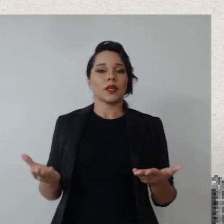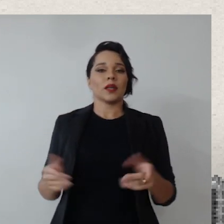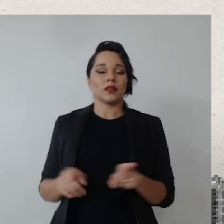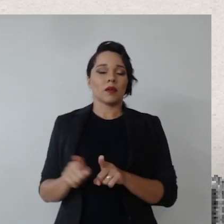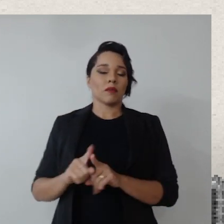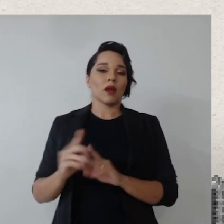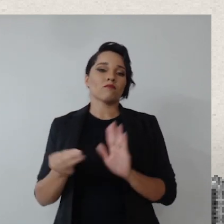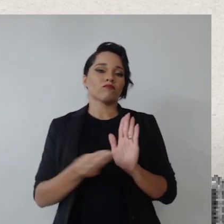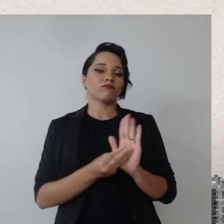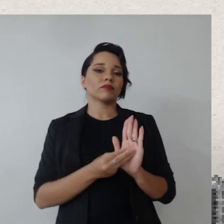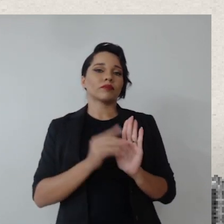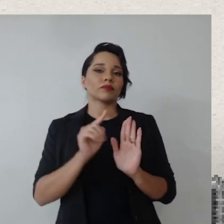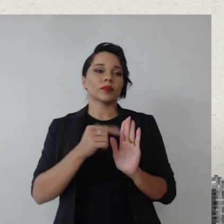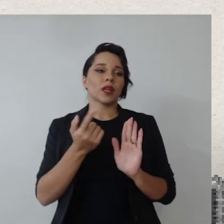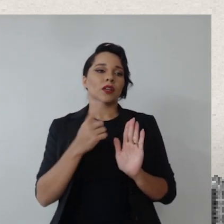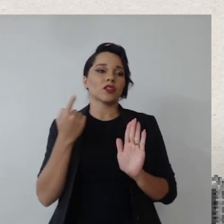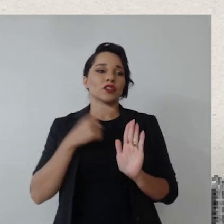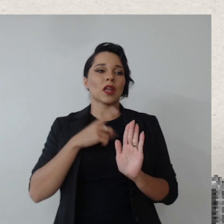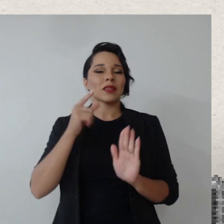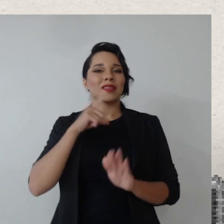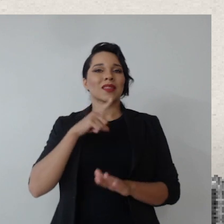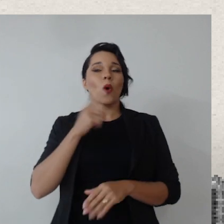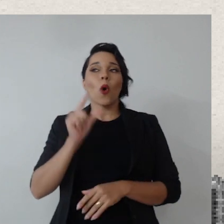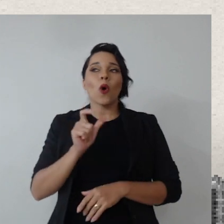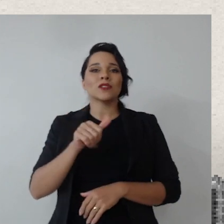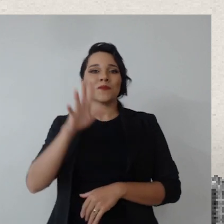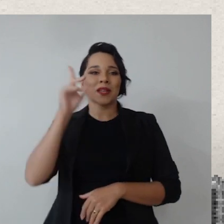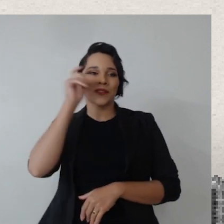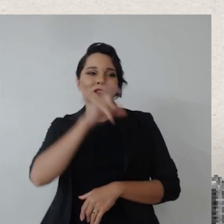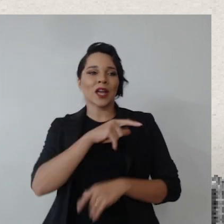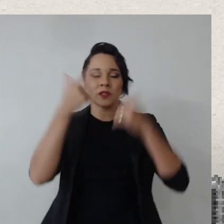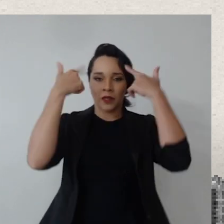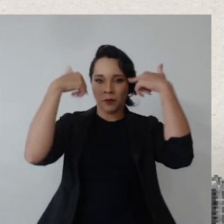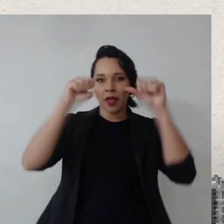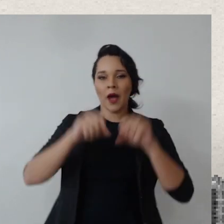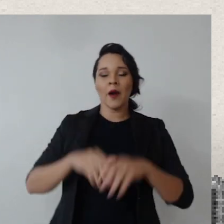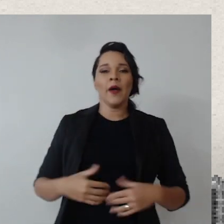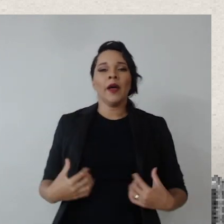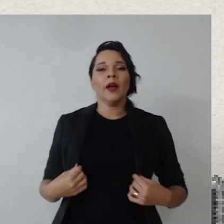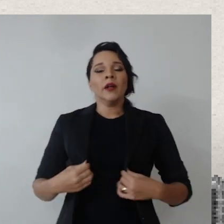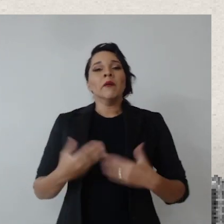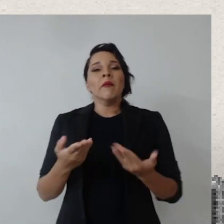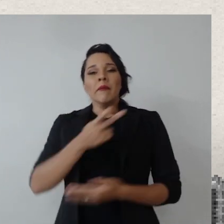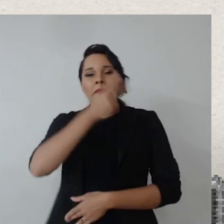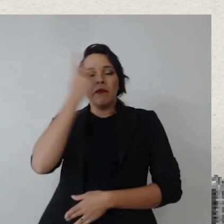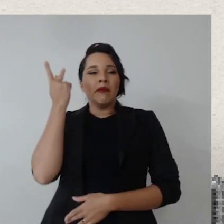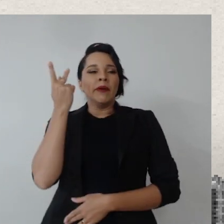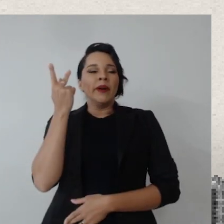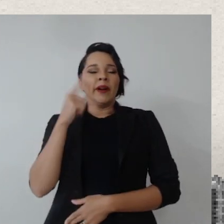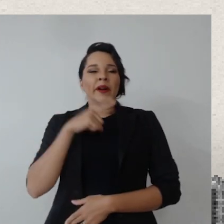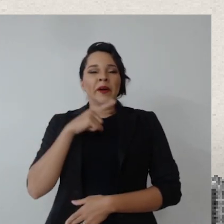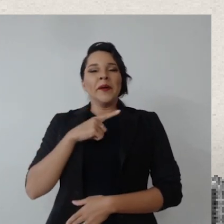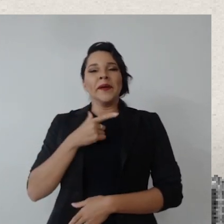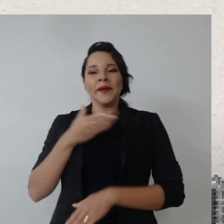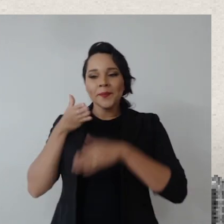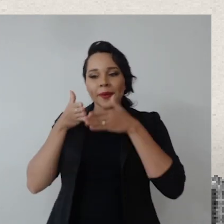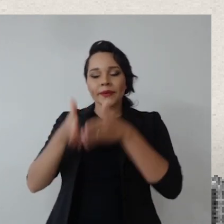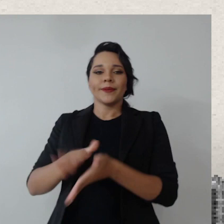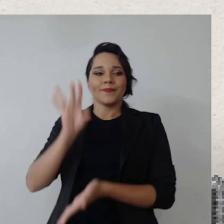até colocar questões onde a gente está tendo mais dificuldade no tribunal, para que as pessoas sejam